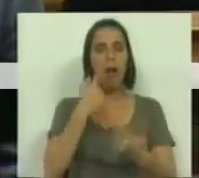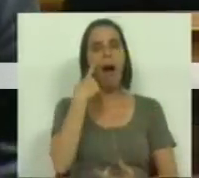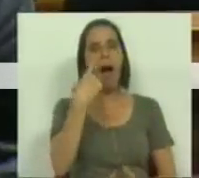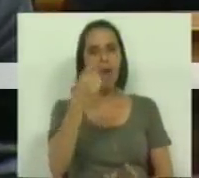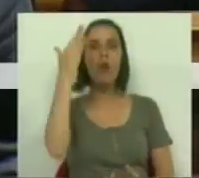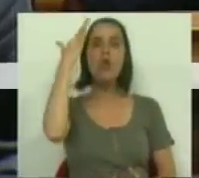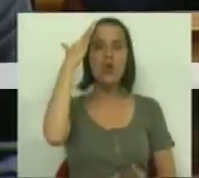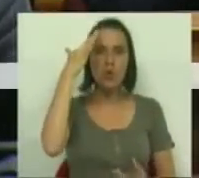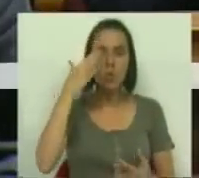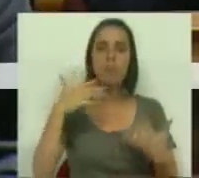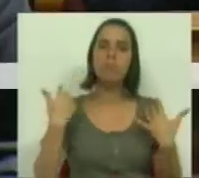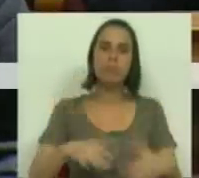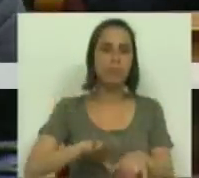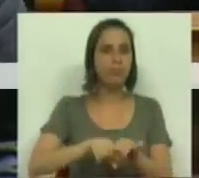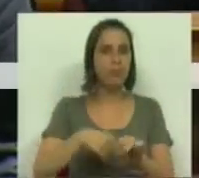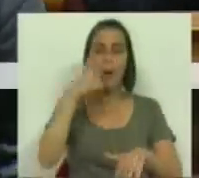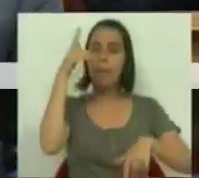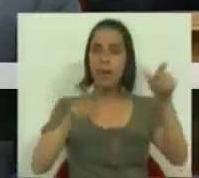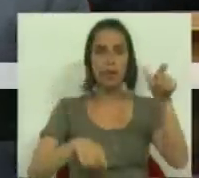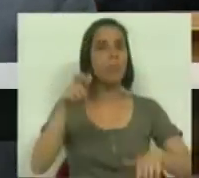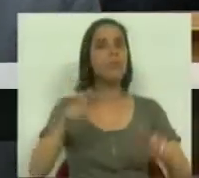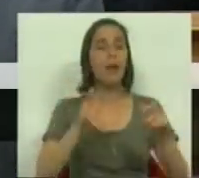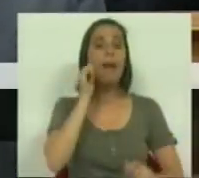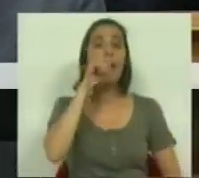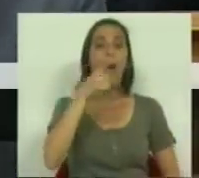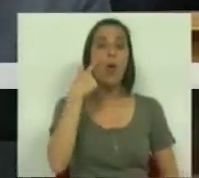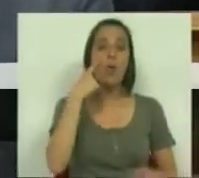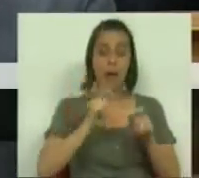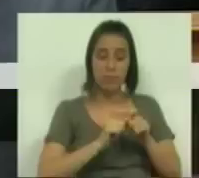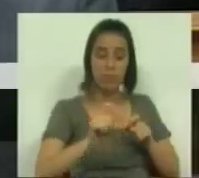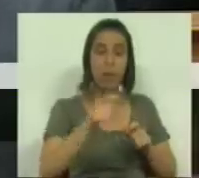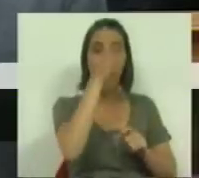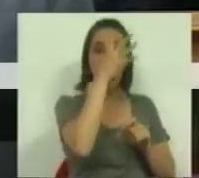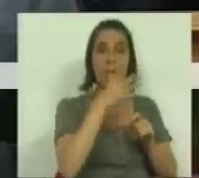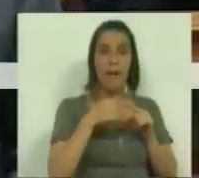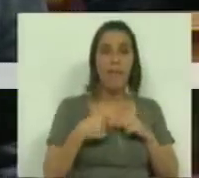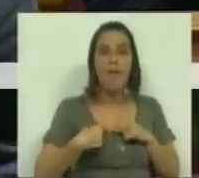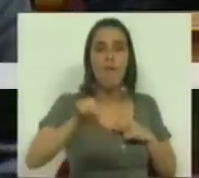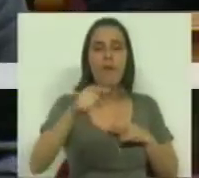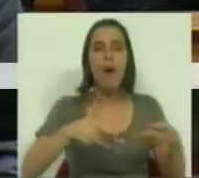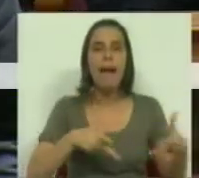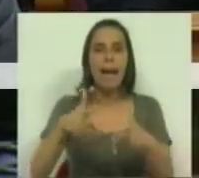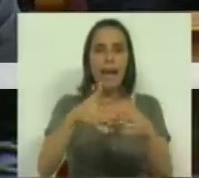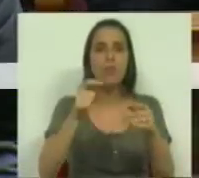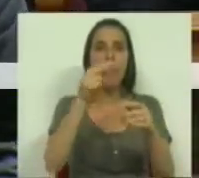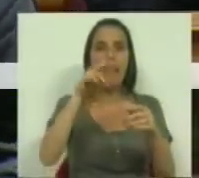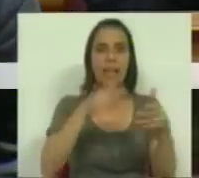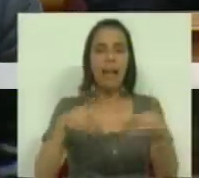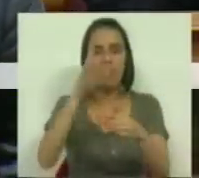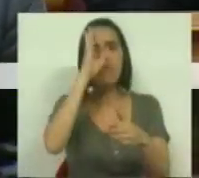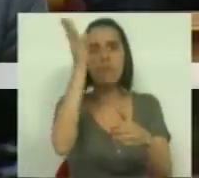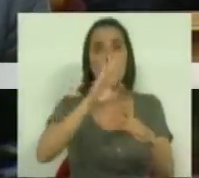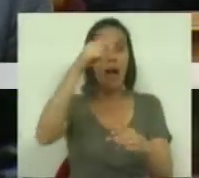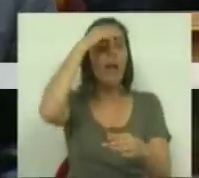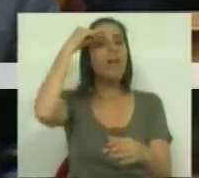números muito nefastos para as populações. Quem conhece o lanço entre Penafiel e entre os rios sabe das